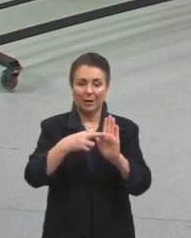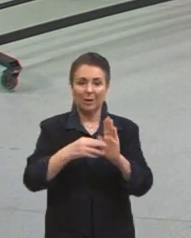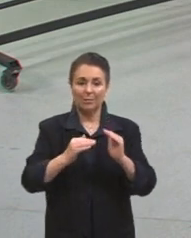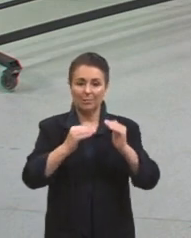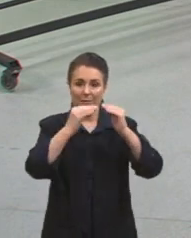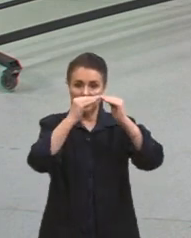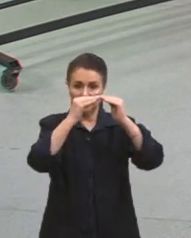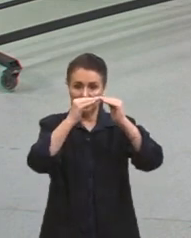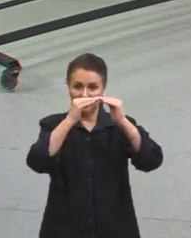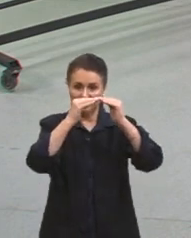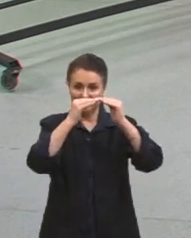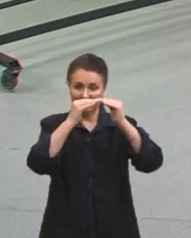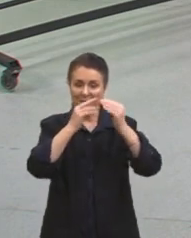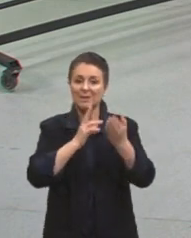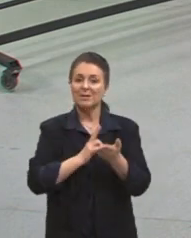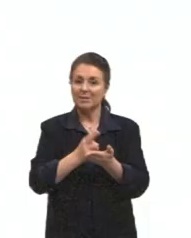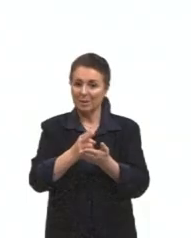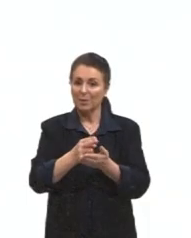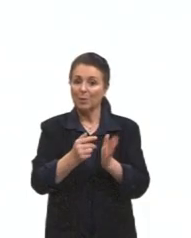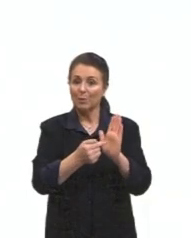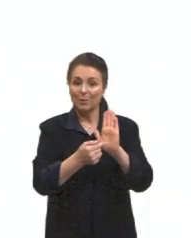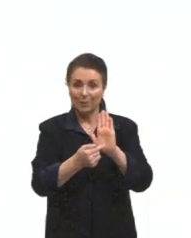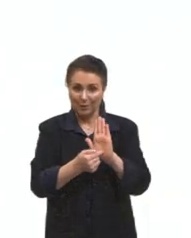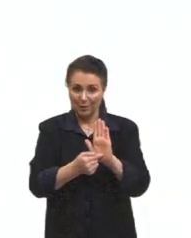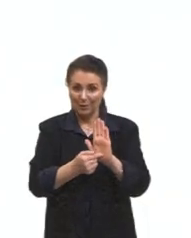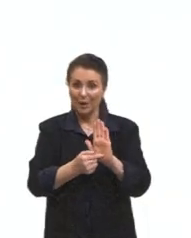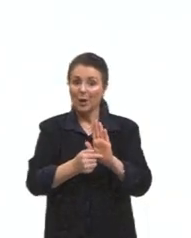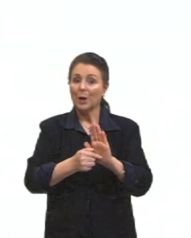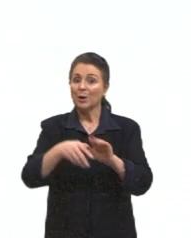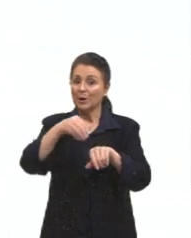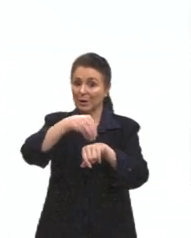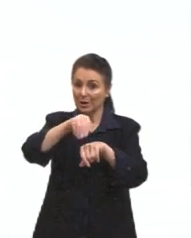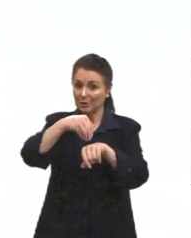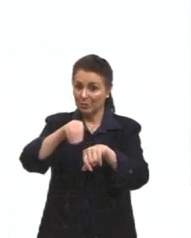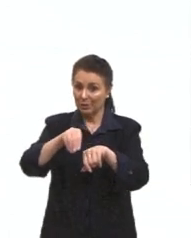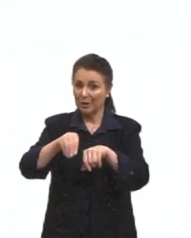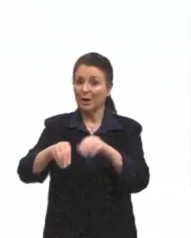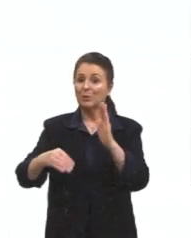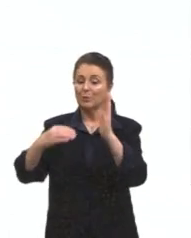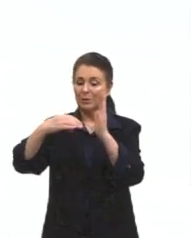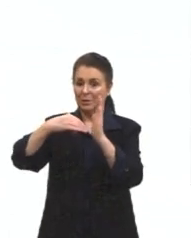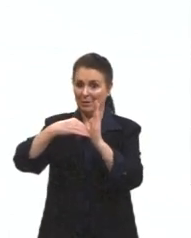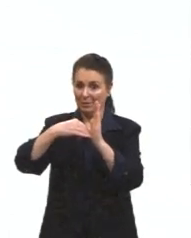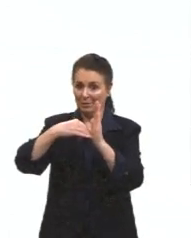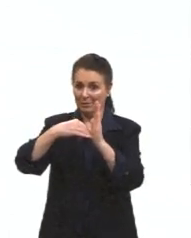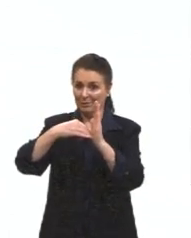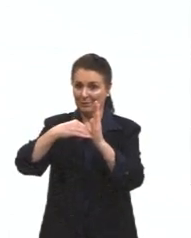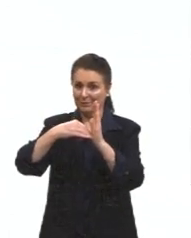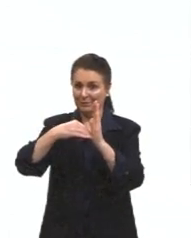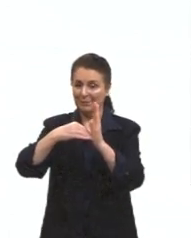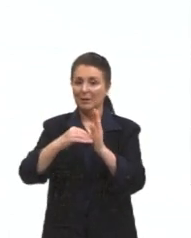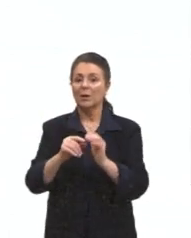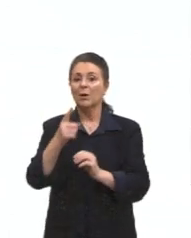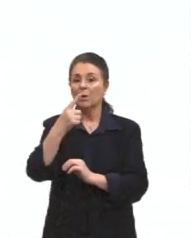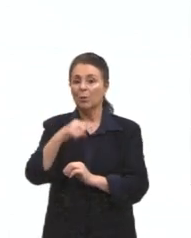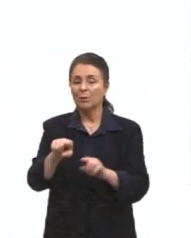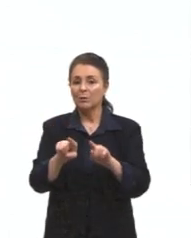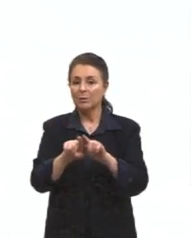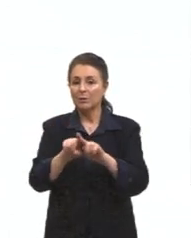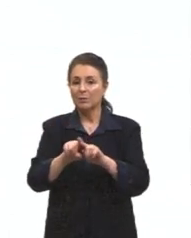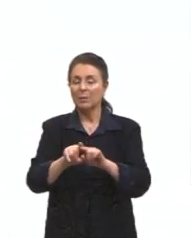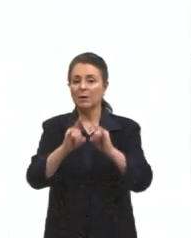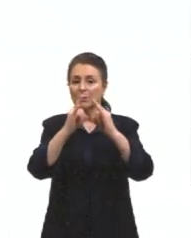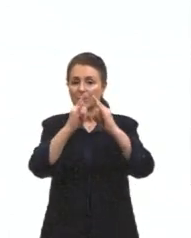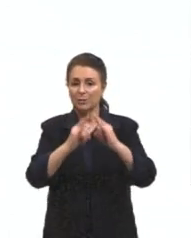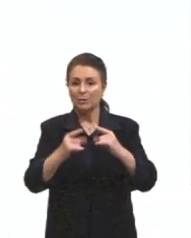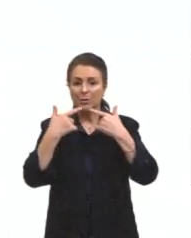padrão, por exemplo, né, como aparece ali nessa palavra. Exatamente. Outro site bem interessante, prof, é o do Instituto de Linguística